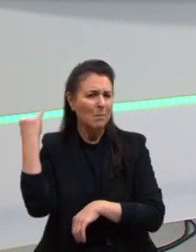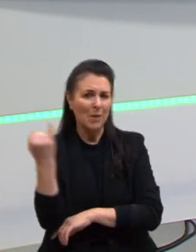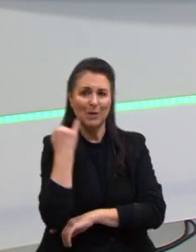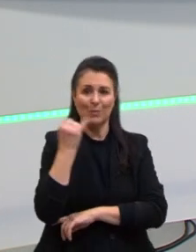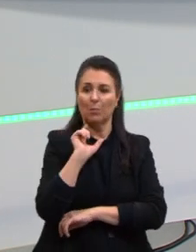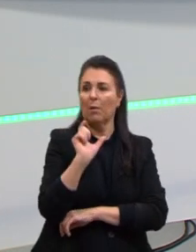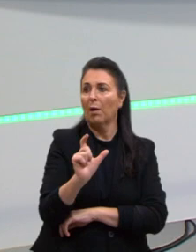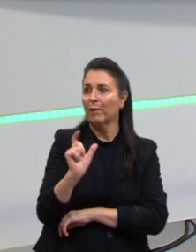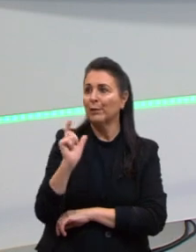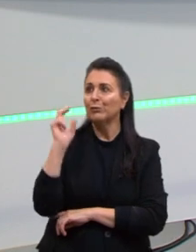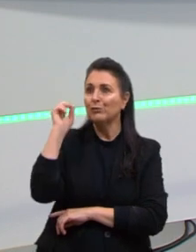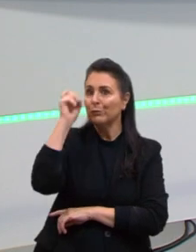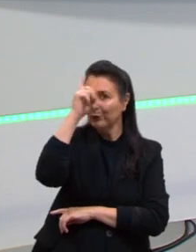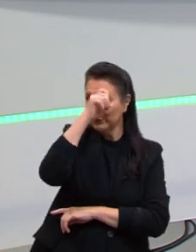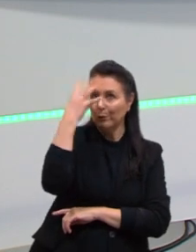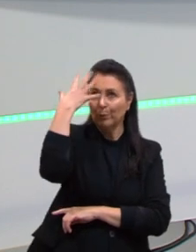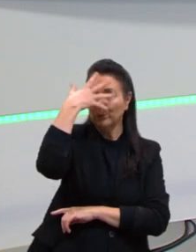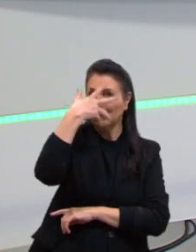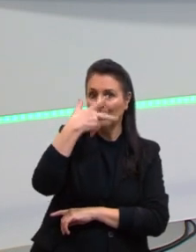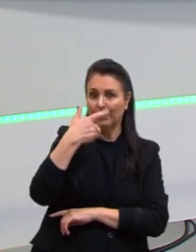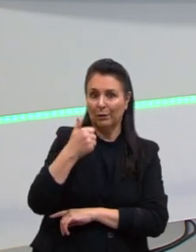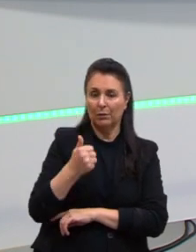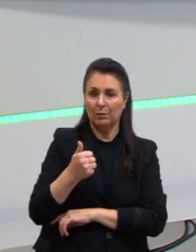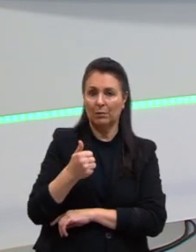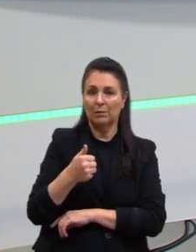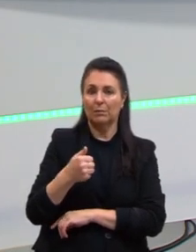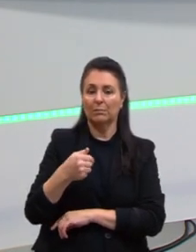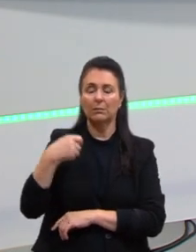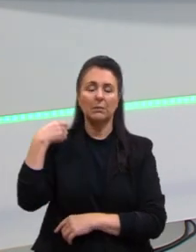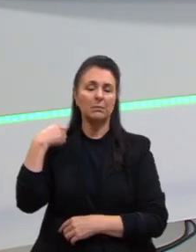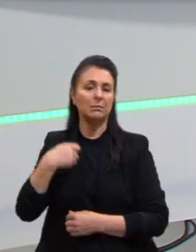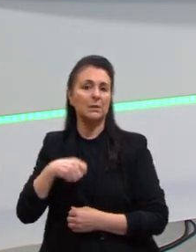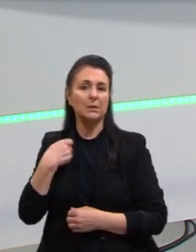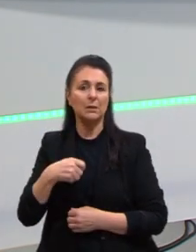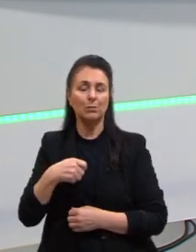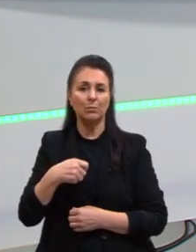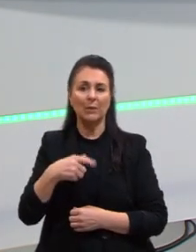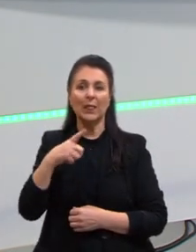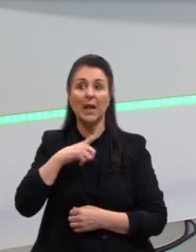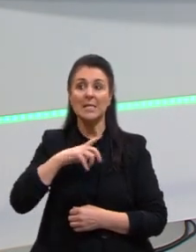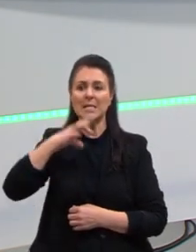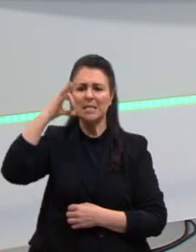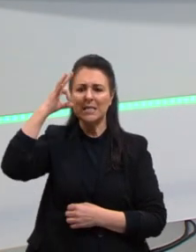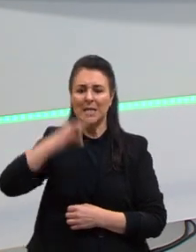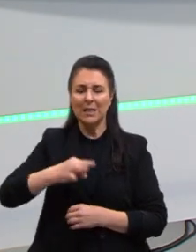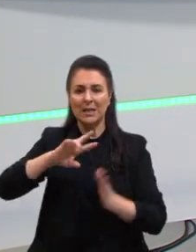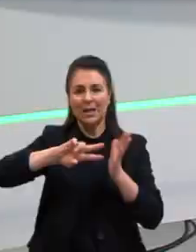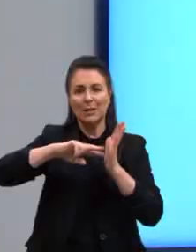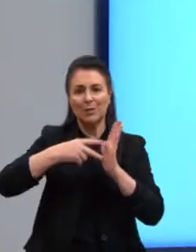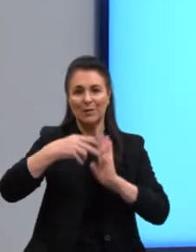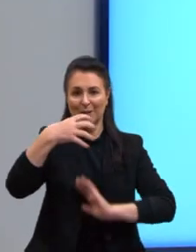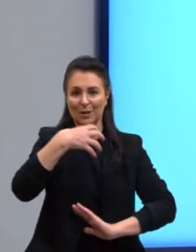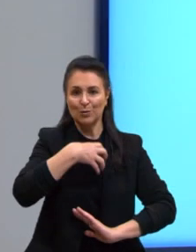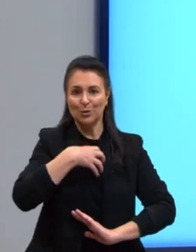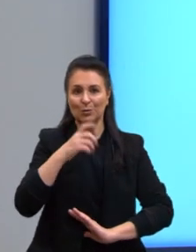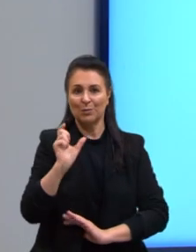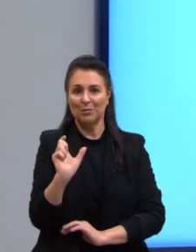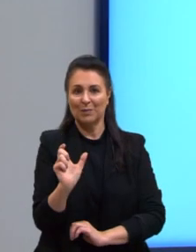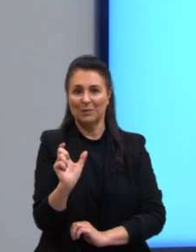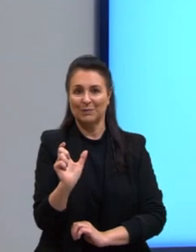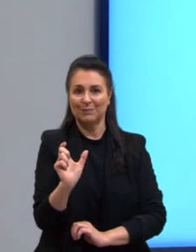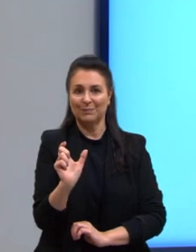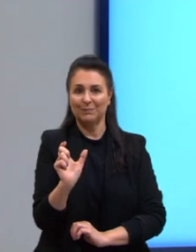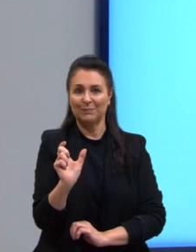difíceis e bonitas. Eu preciso ter certeza sobre os significados. Aí,